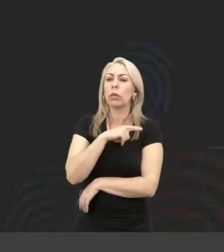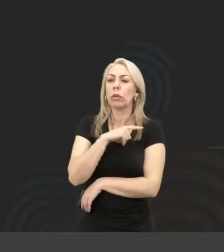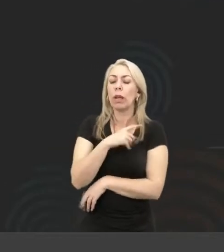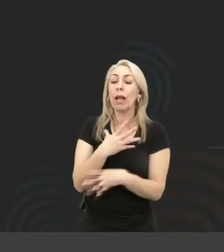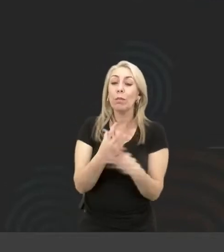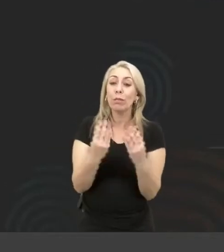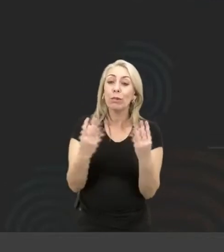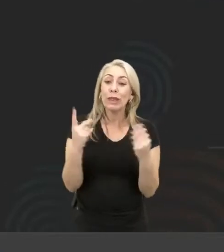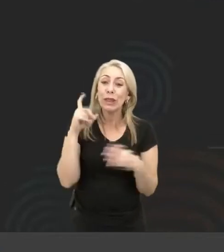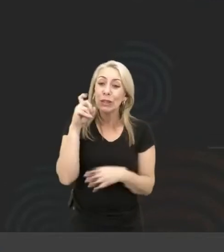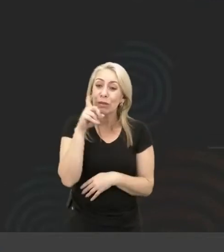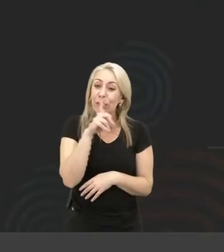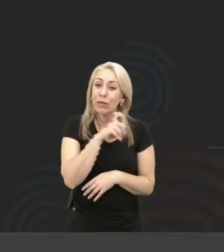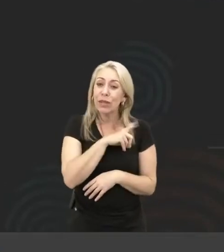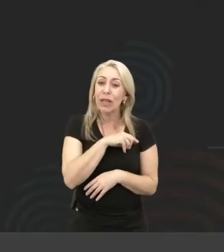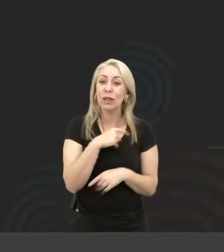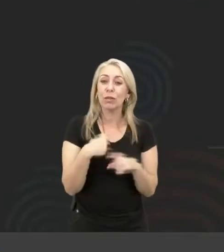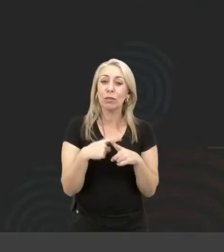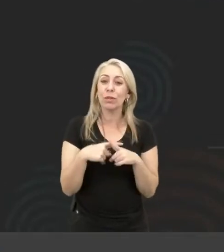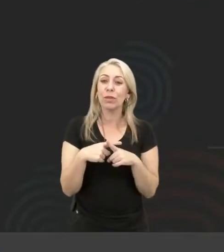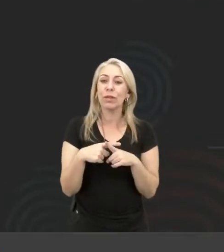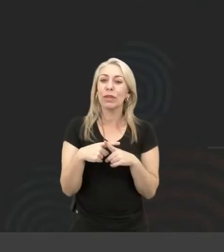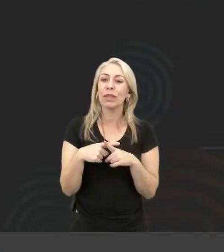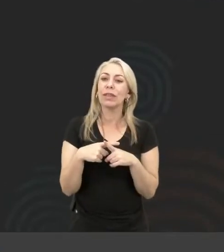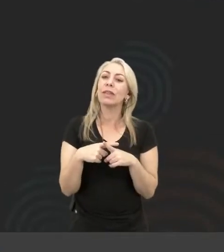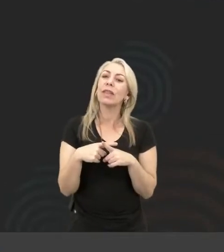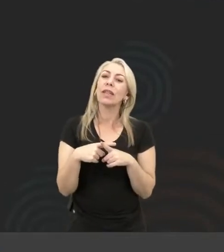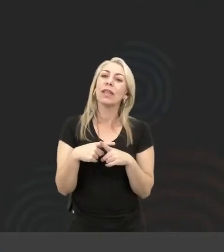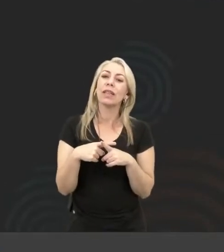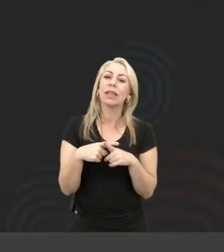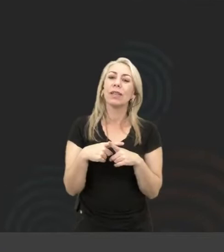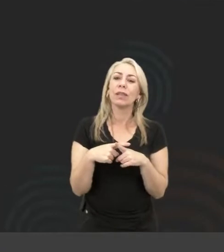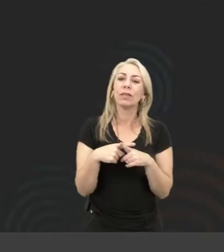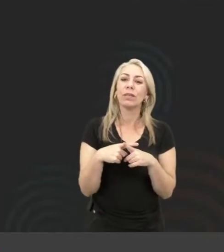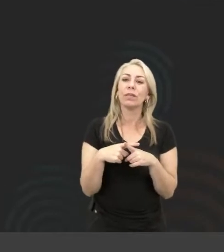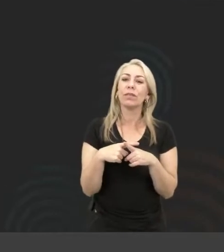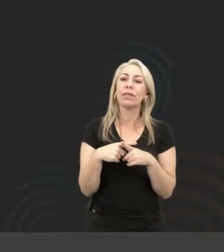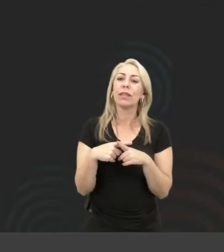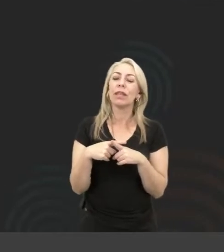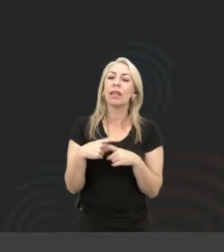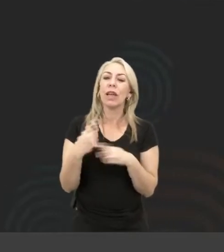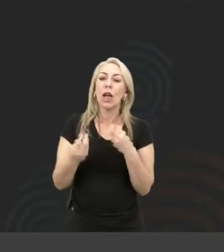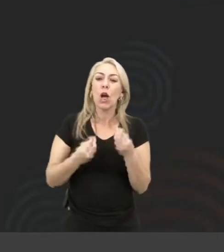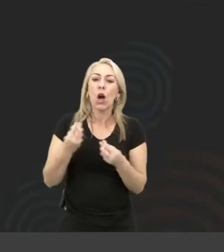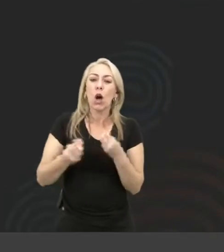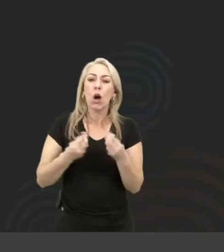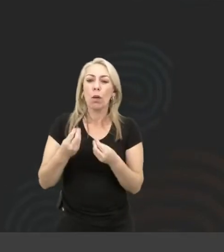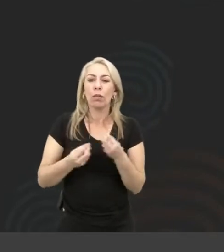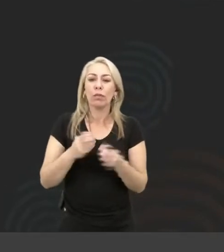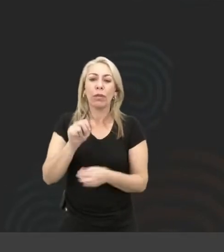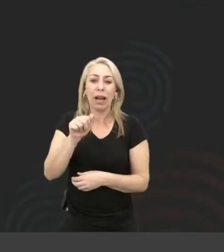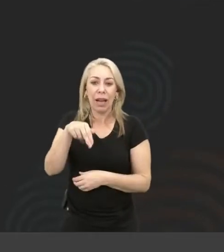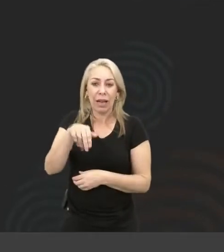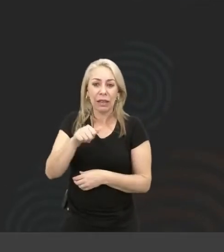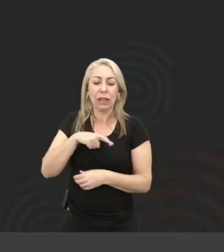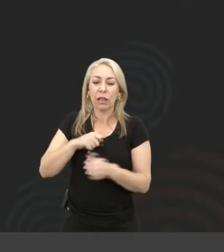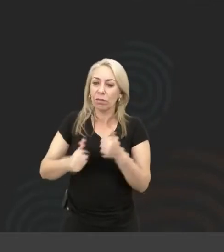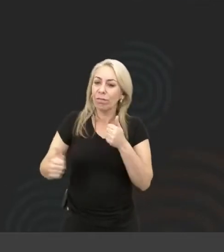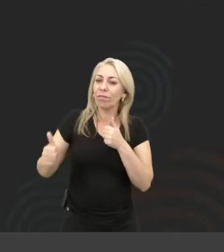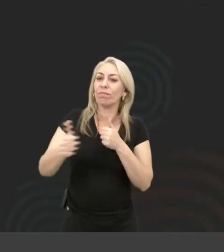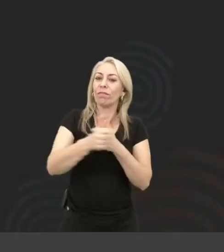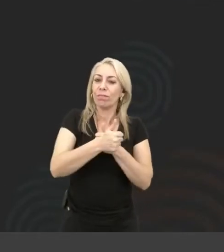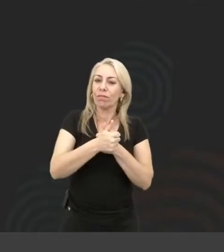muita dificuldade, porque, assim como a Ana teve privilégios,